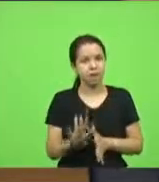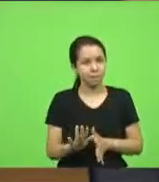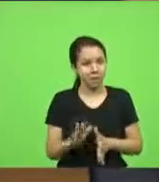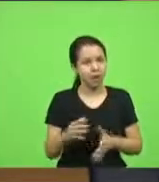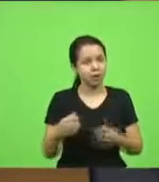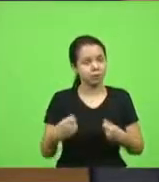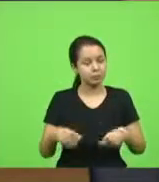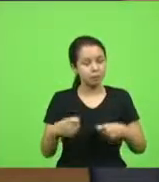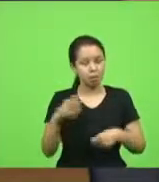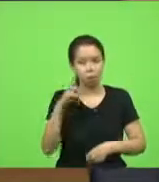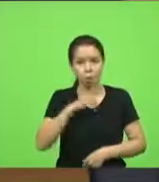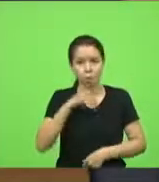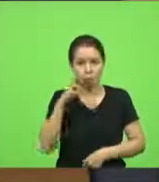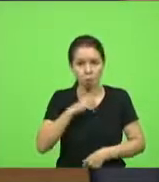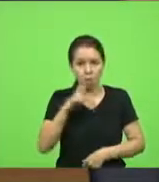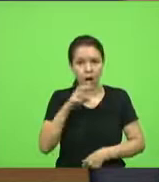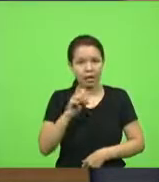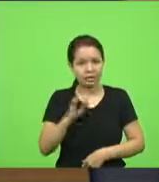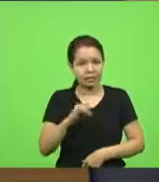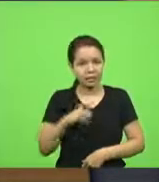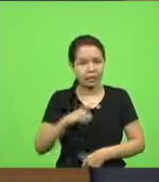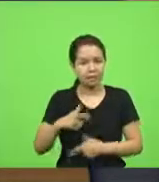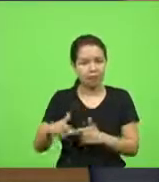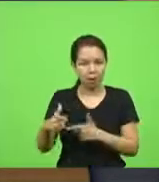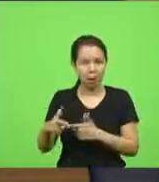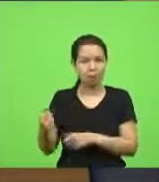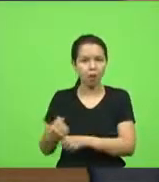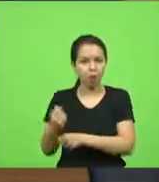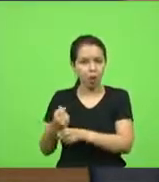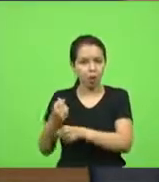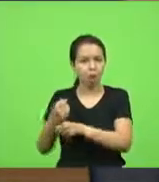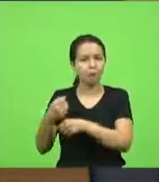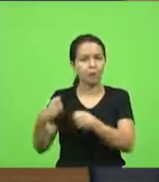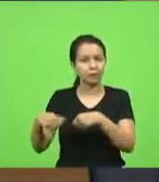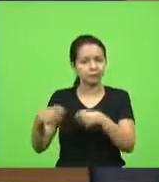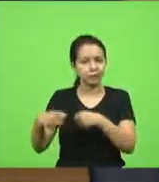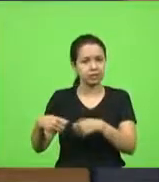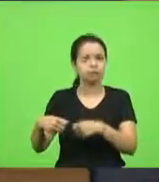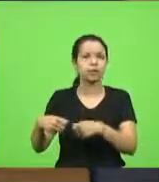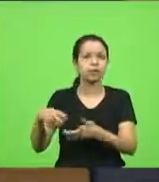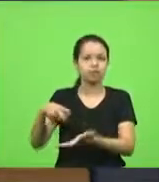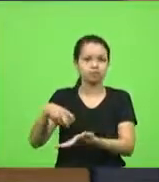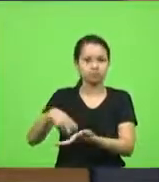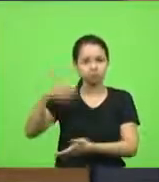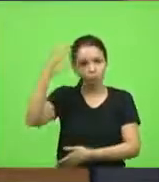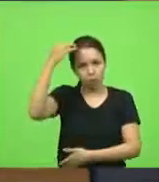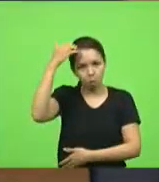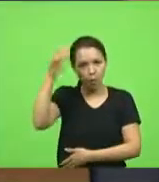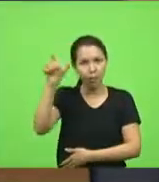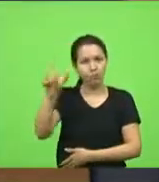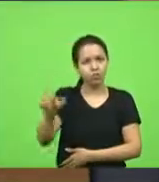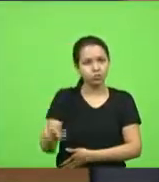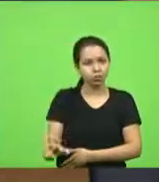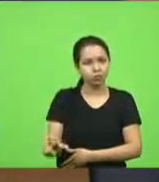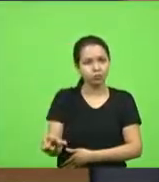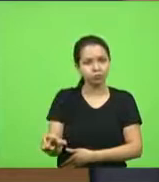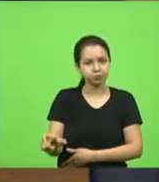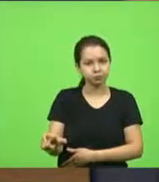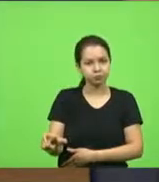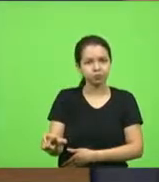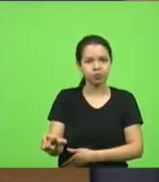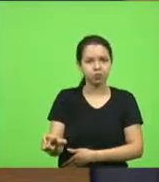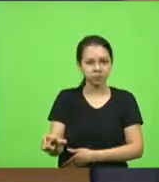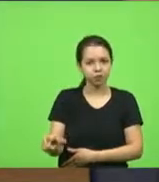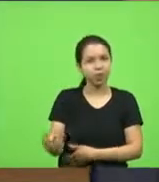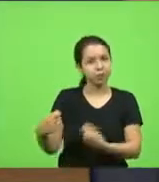imediata. Se tem problema nas obras, que culpa o responsabilidade, que culpa quem fez, quem tem que ser